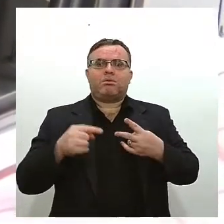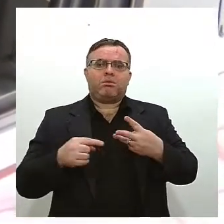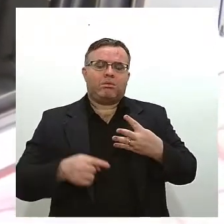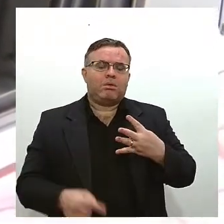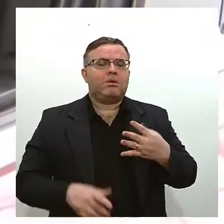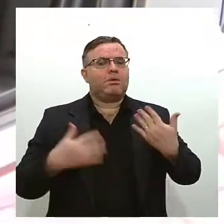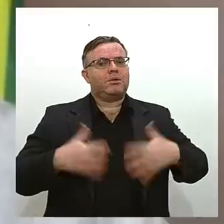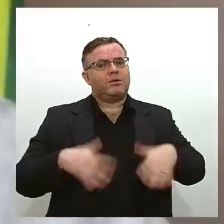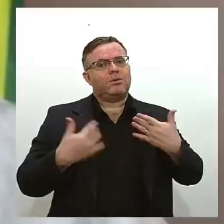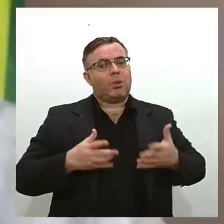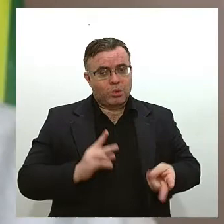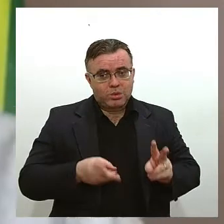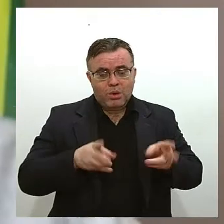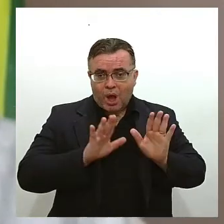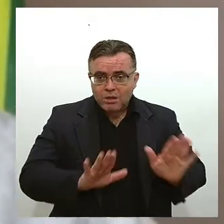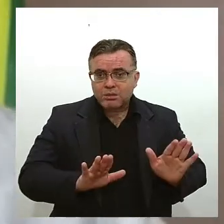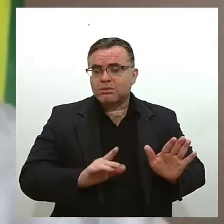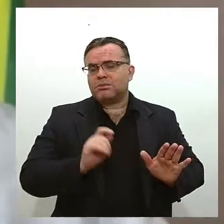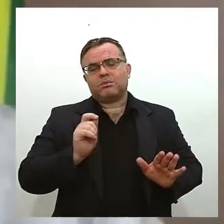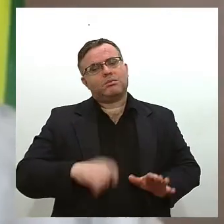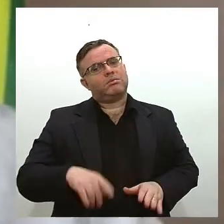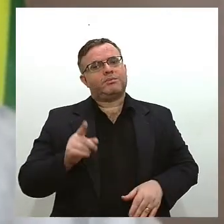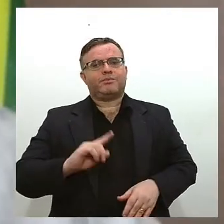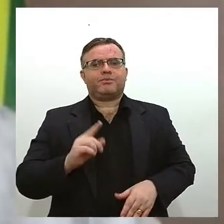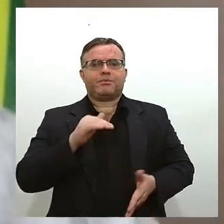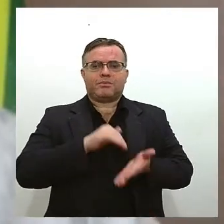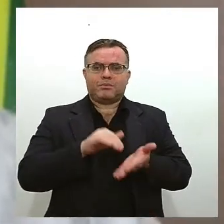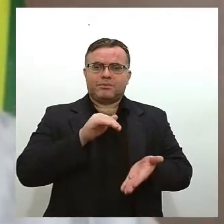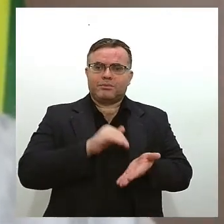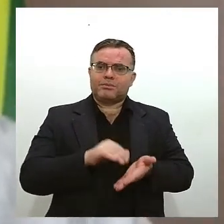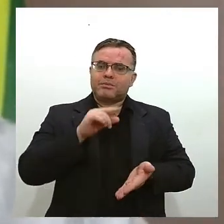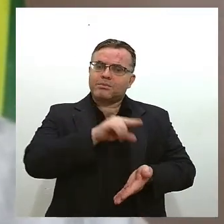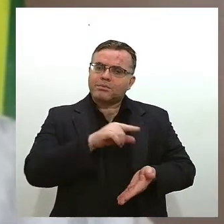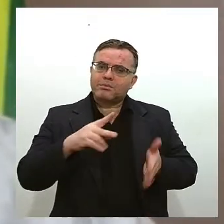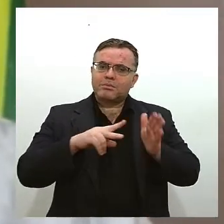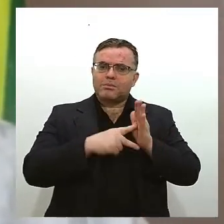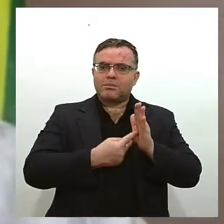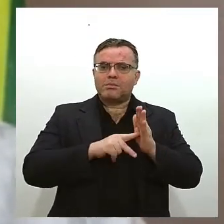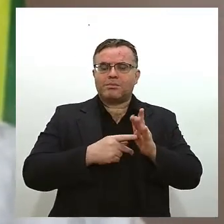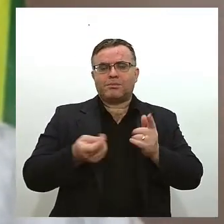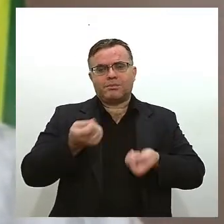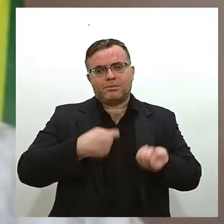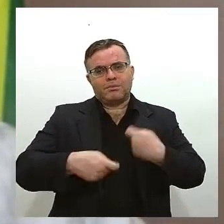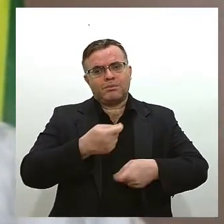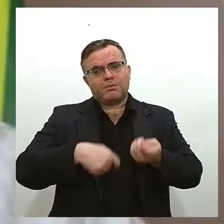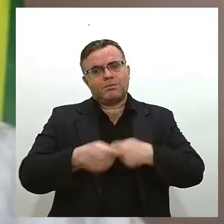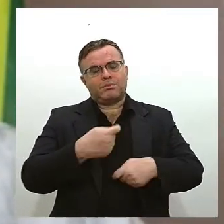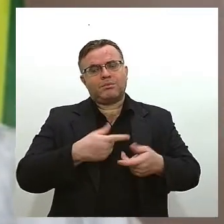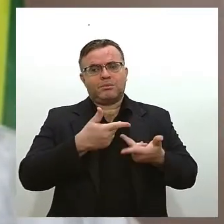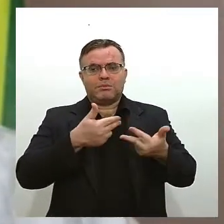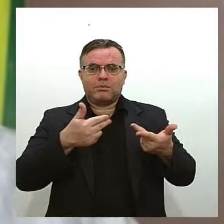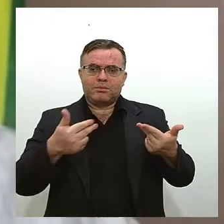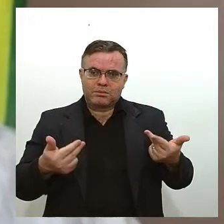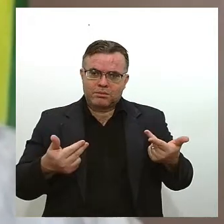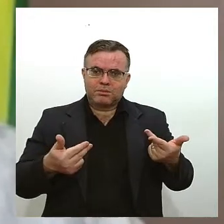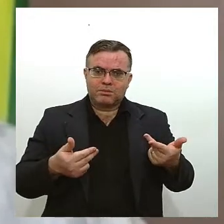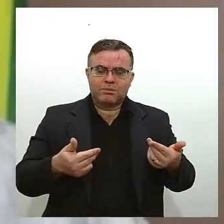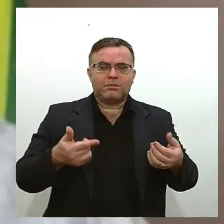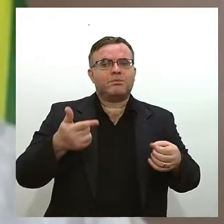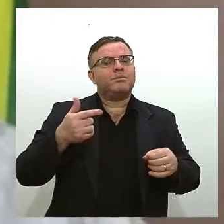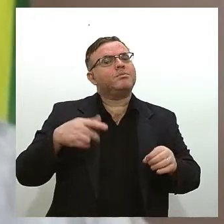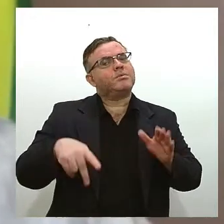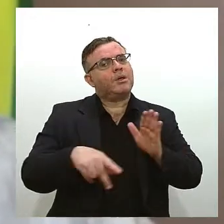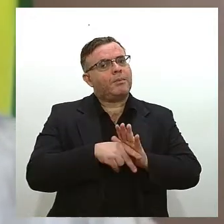continuar desse jeito. O secretário executivo do Sindicato do Comércio Varejista de Derivados de Petróleo no Estado de